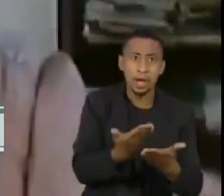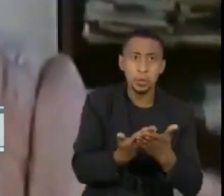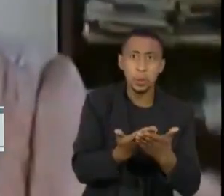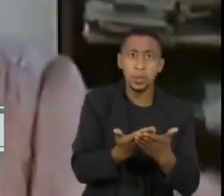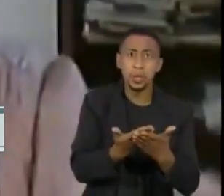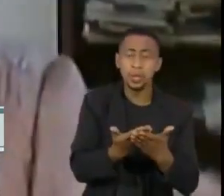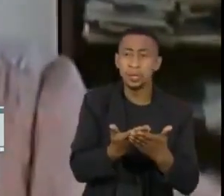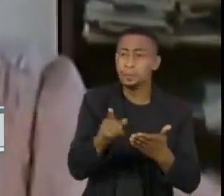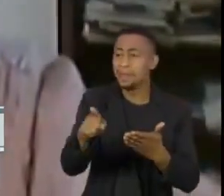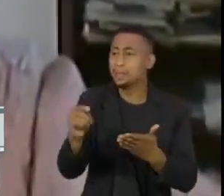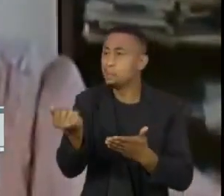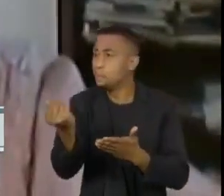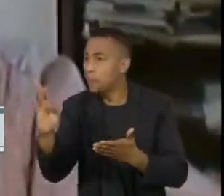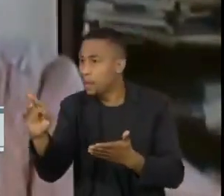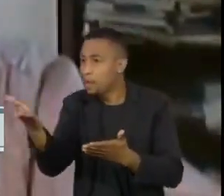voltar às escolas.